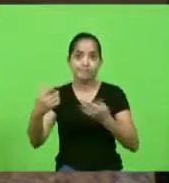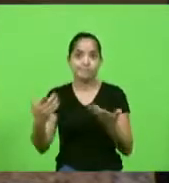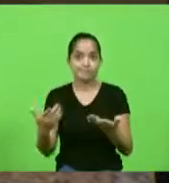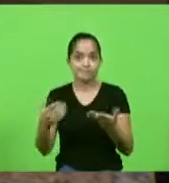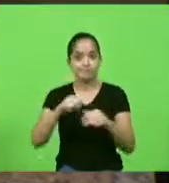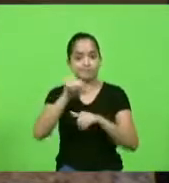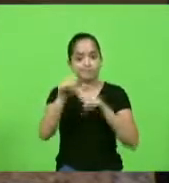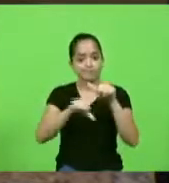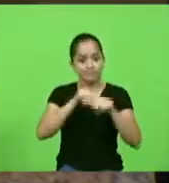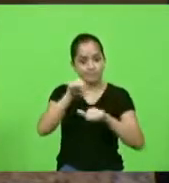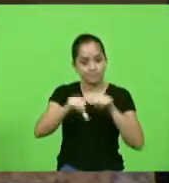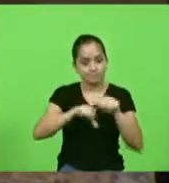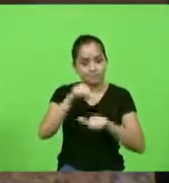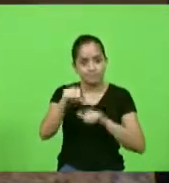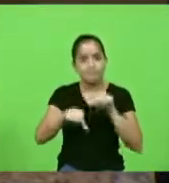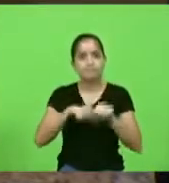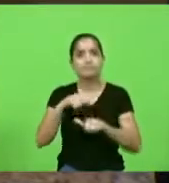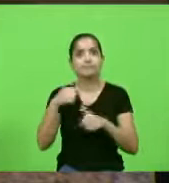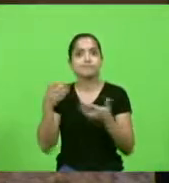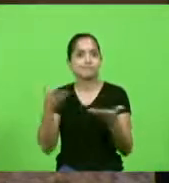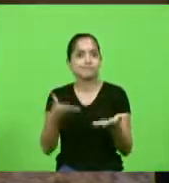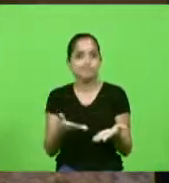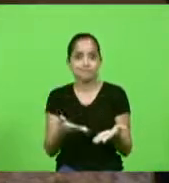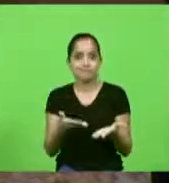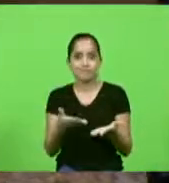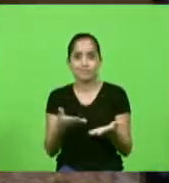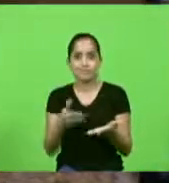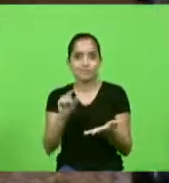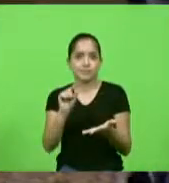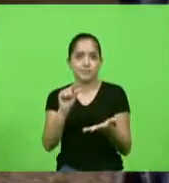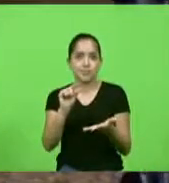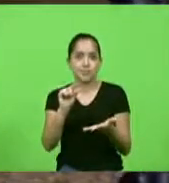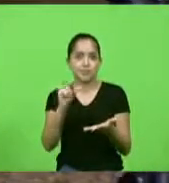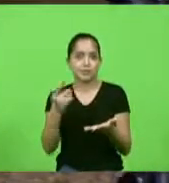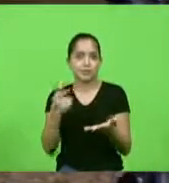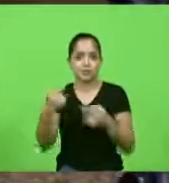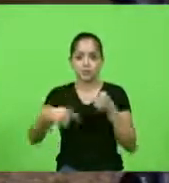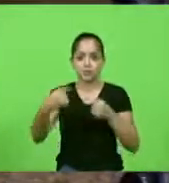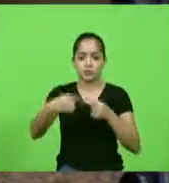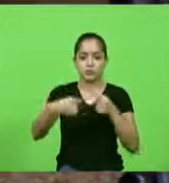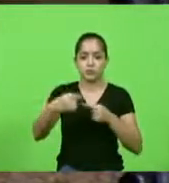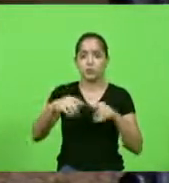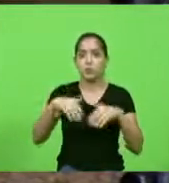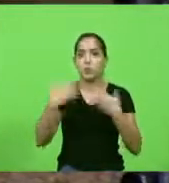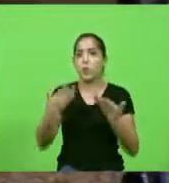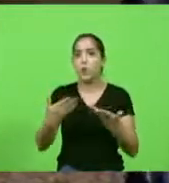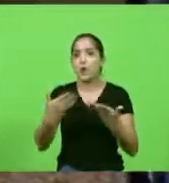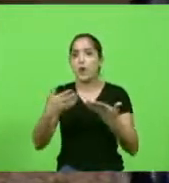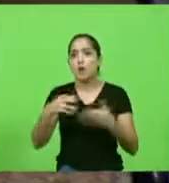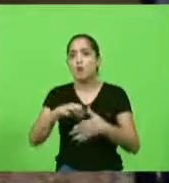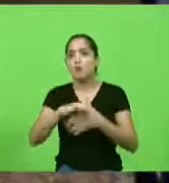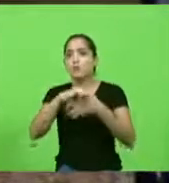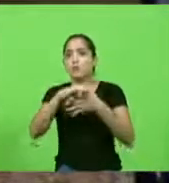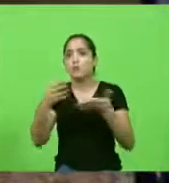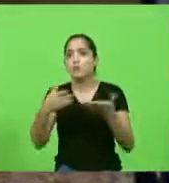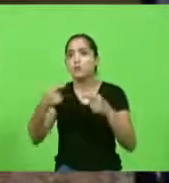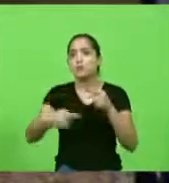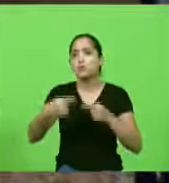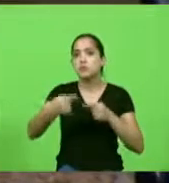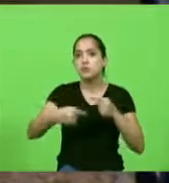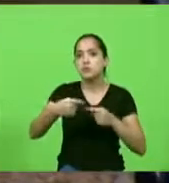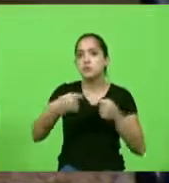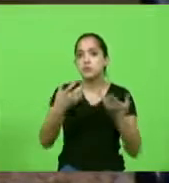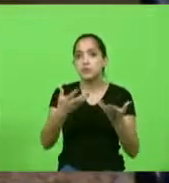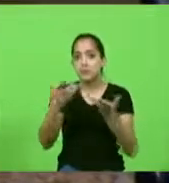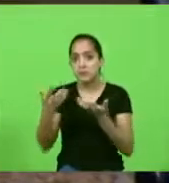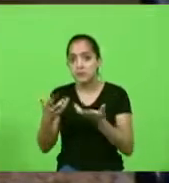reforma da previdência vir para essa casa são mínimas também porque qual é o executivo qual é o líder político agora que pretende